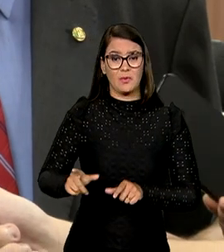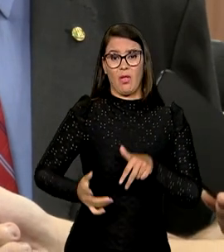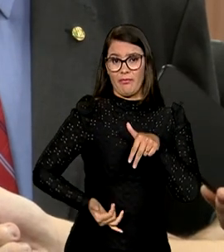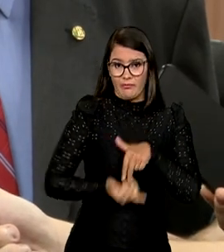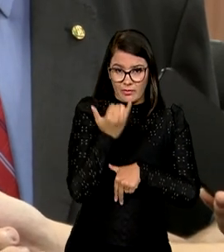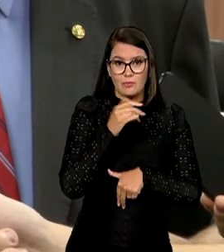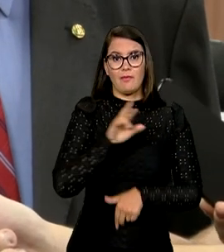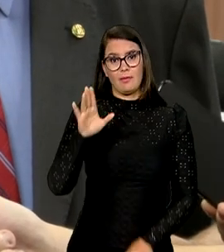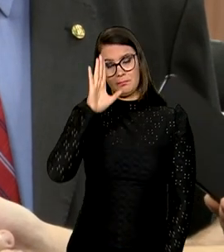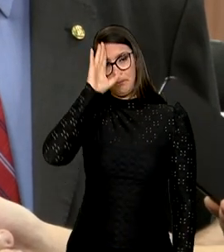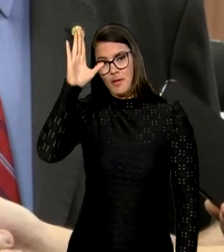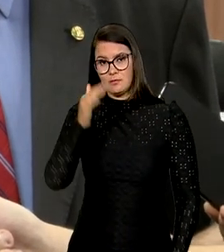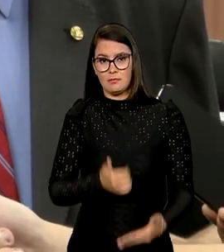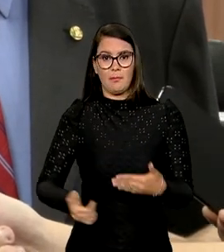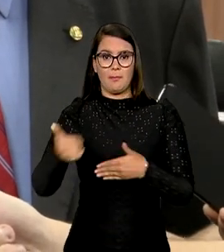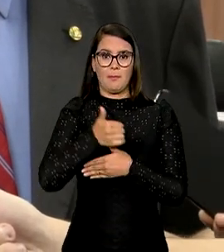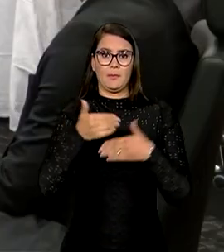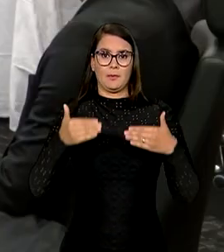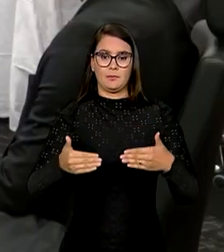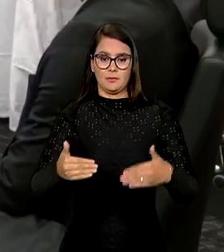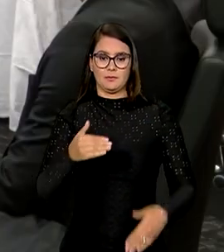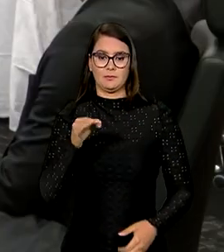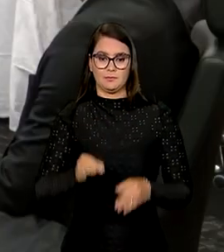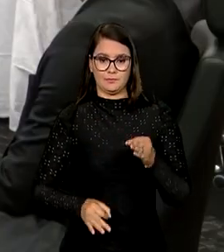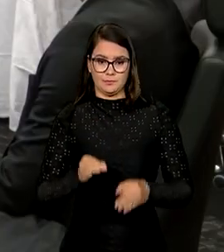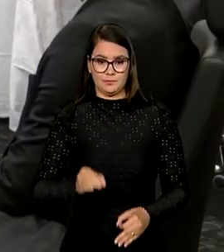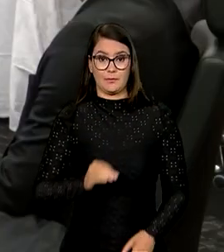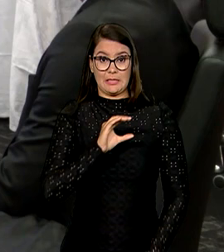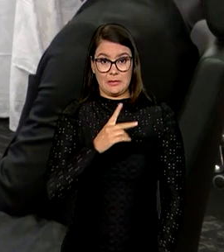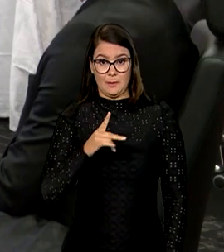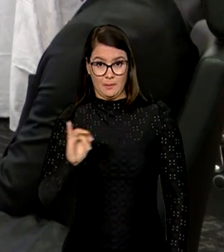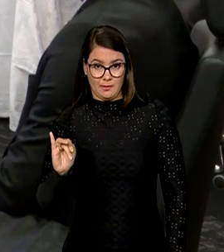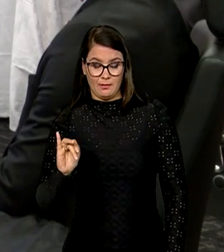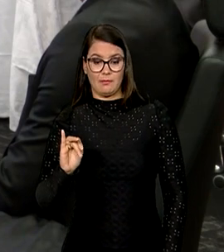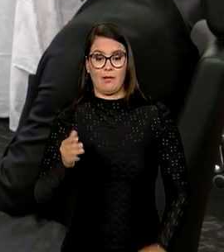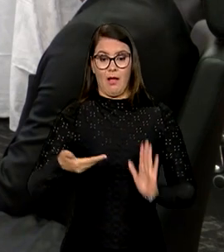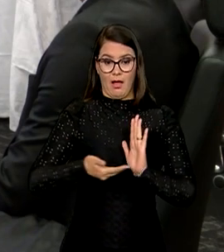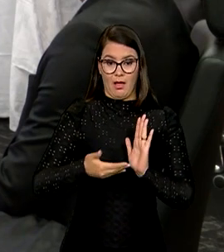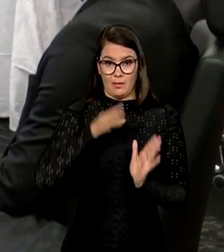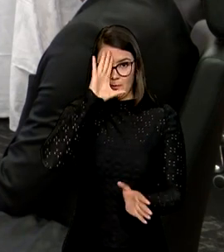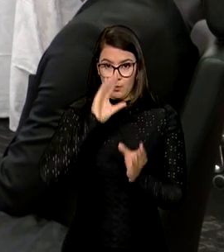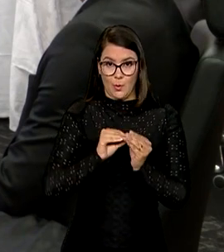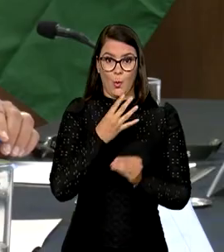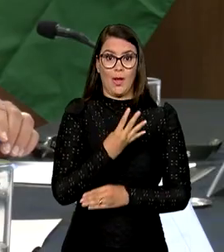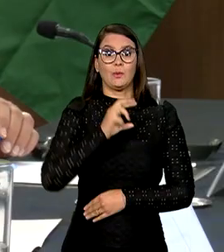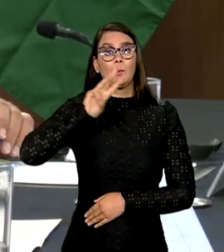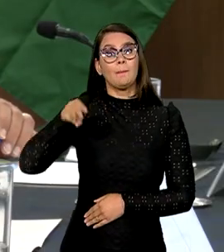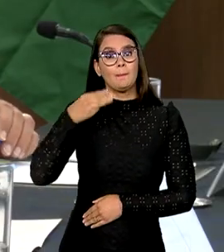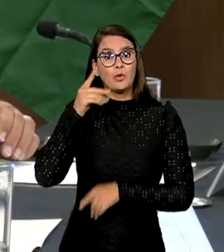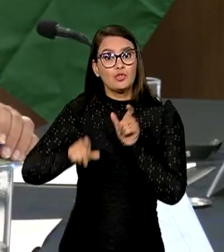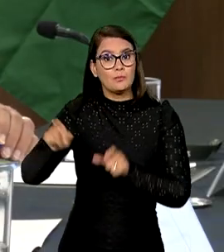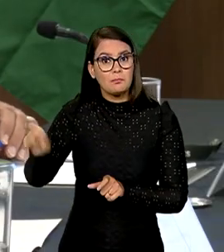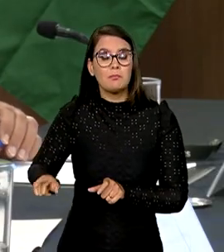serão prioridade máxima no Ministério da Justiça. A CPI da Câmara dos Deputados concluiu que cerca de 4 milhões de brasileiros